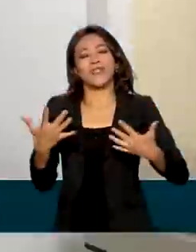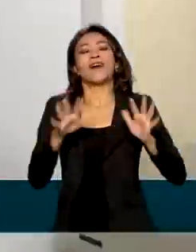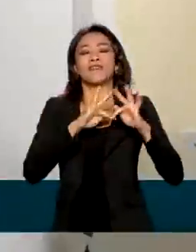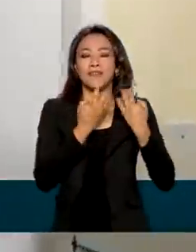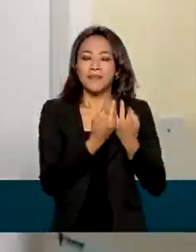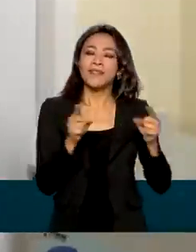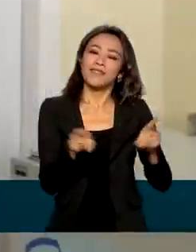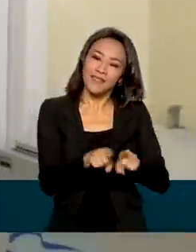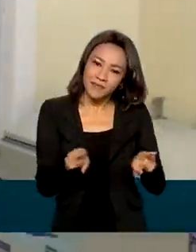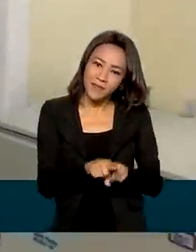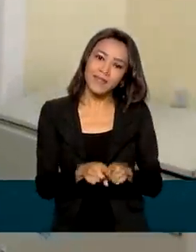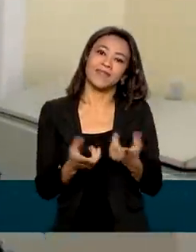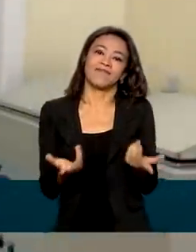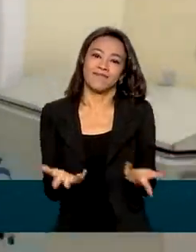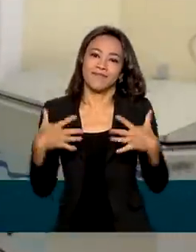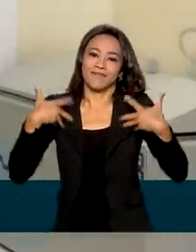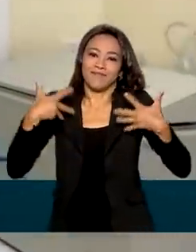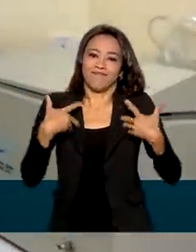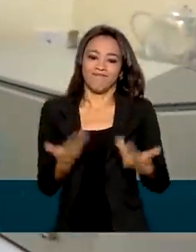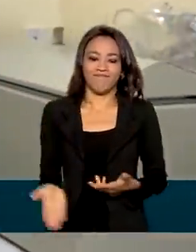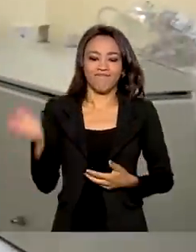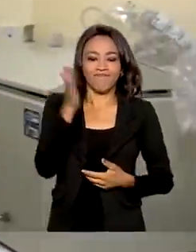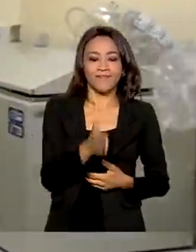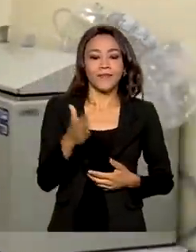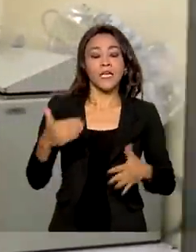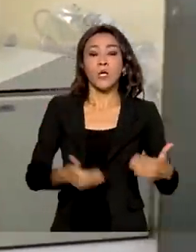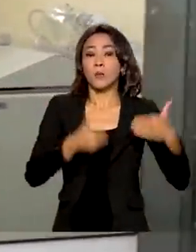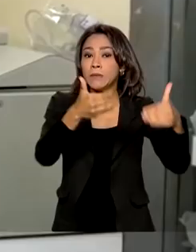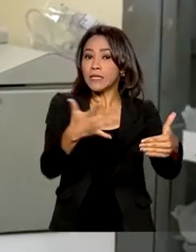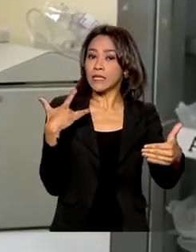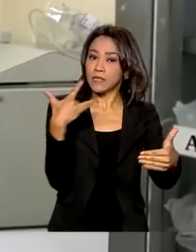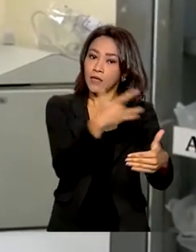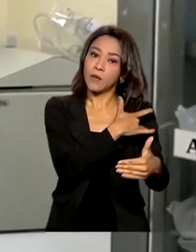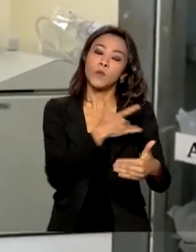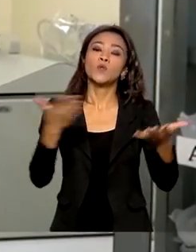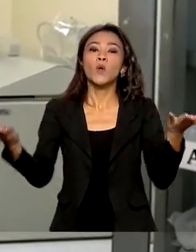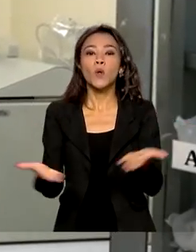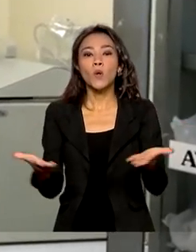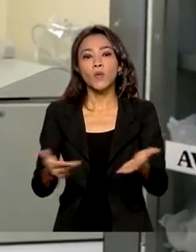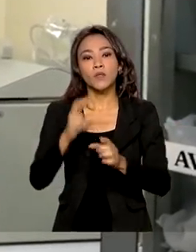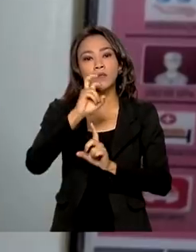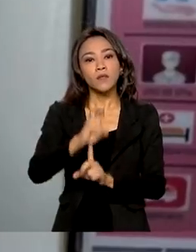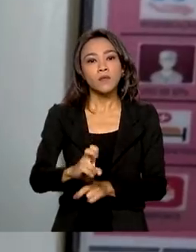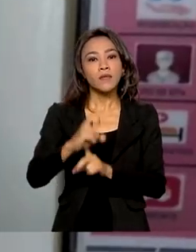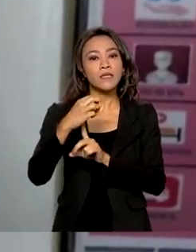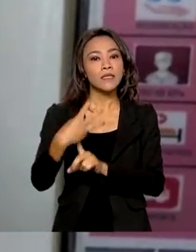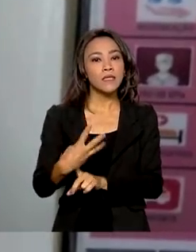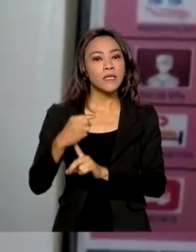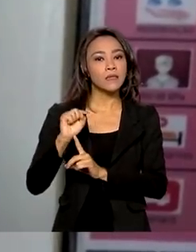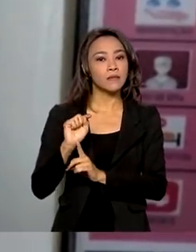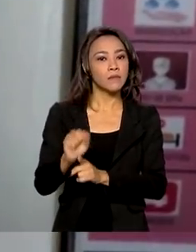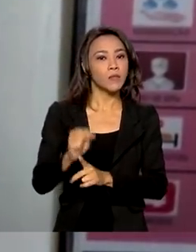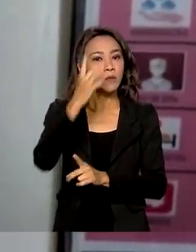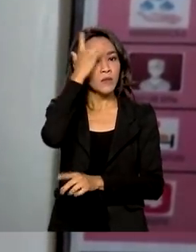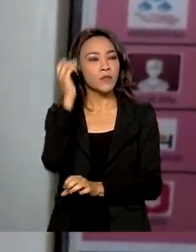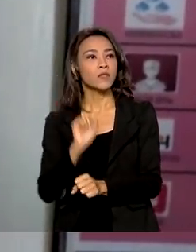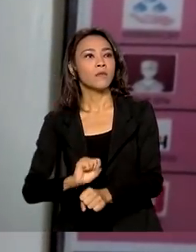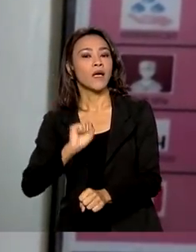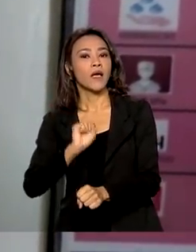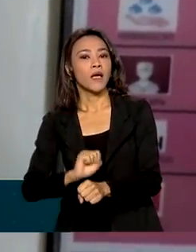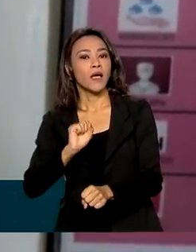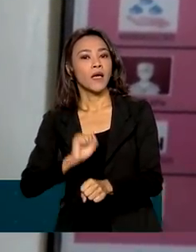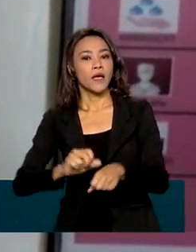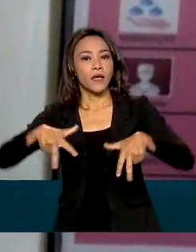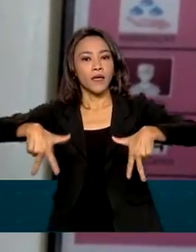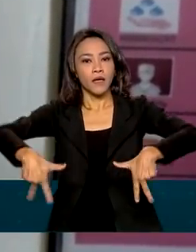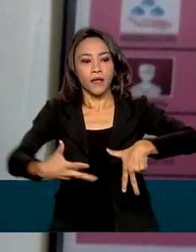saúde. De acordo com o Ministério da Saúde, hoje mais de 53 mil pessoas aguardam por um transplante de